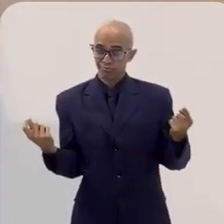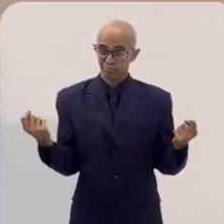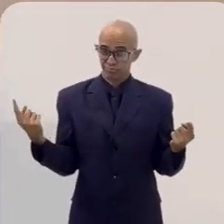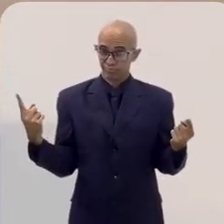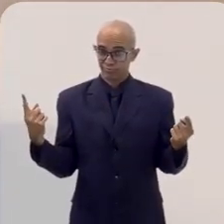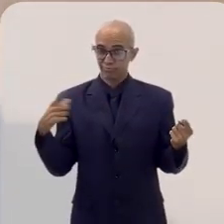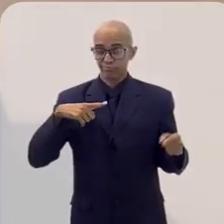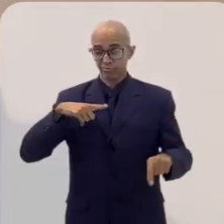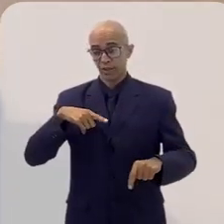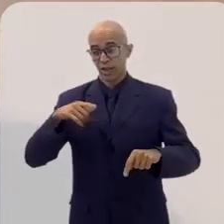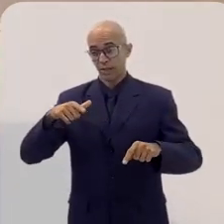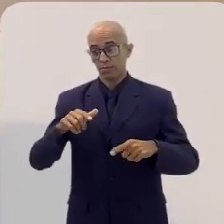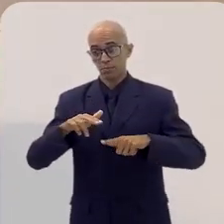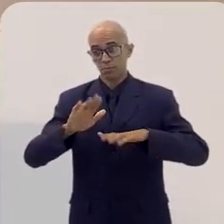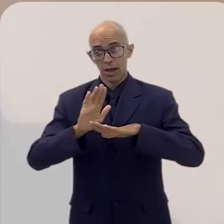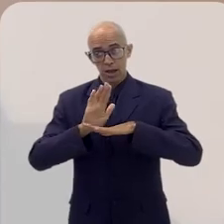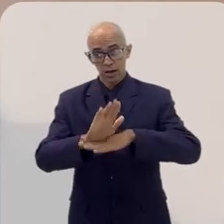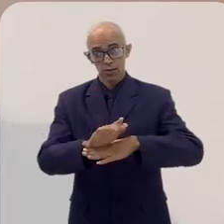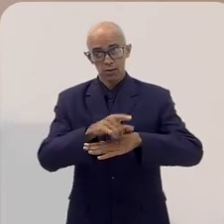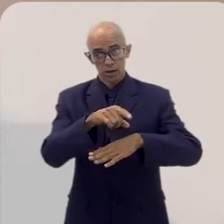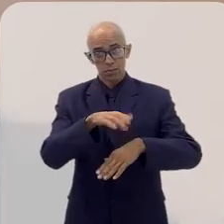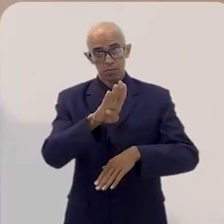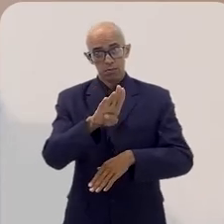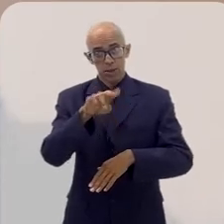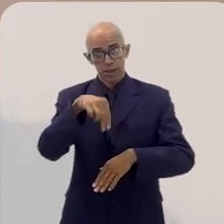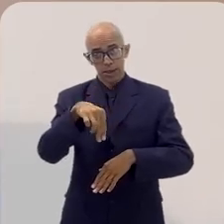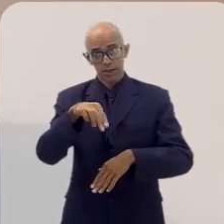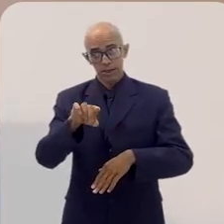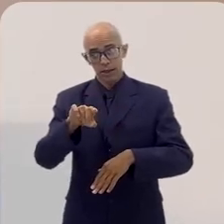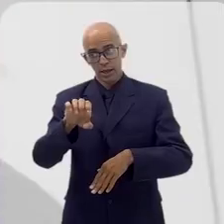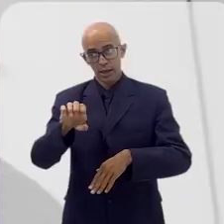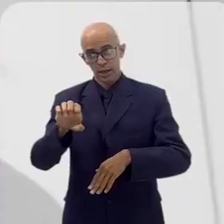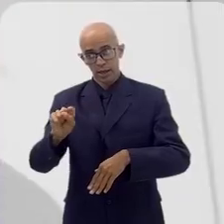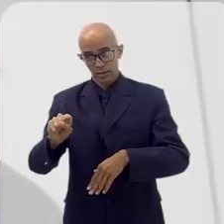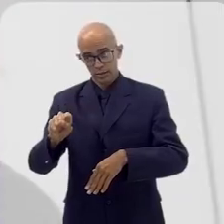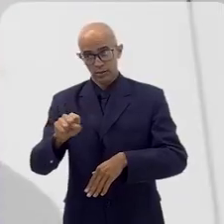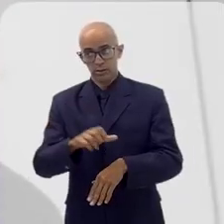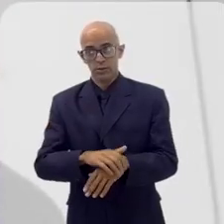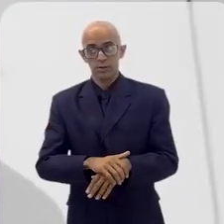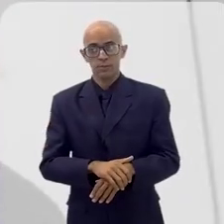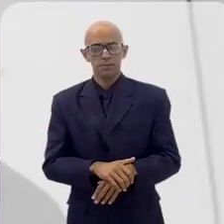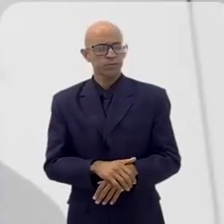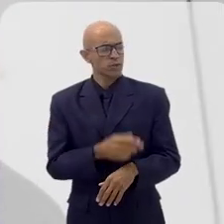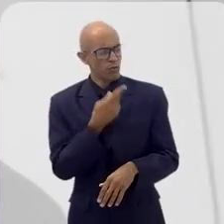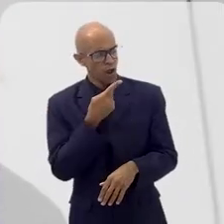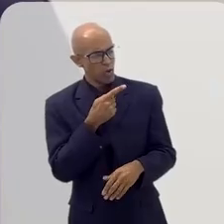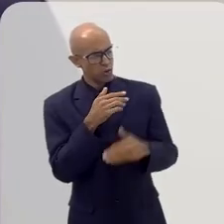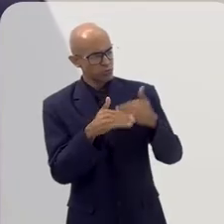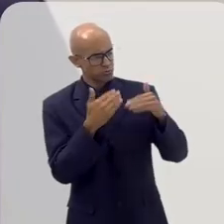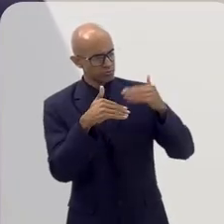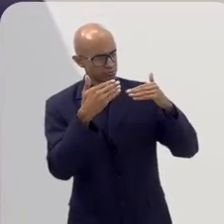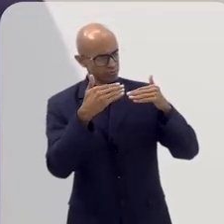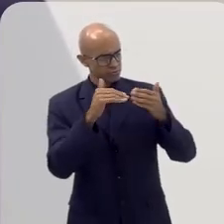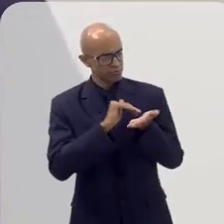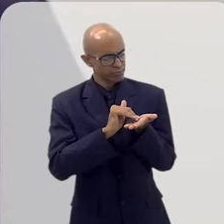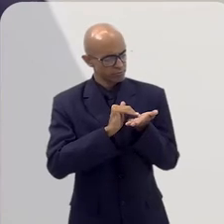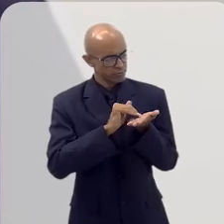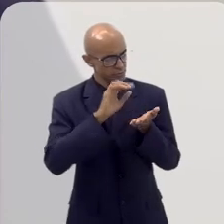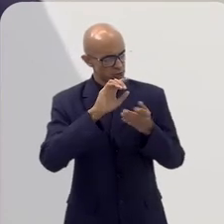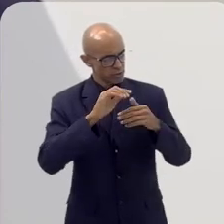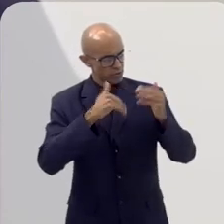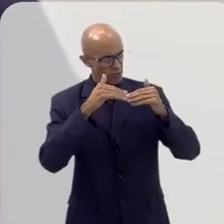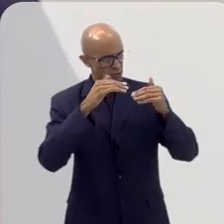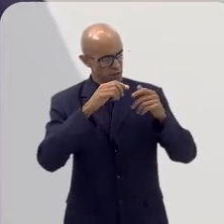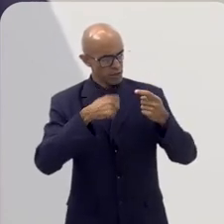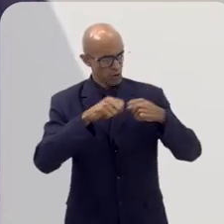raríssimas, mas existem para atender os meios de financiamento do BNDES. Você falou do diálogo com a Secretaria de Desenvolvimento Econômico.